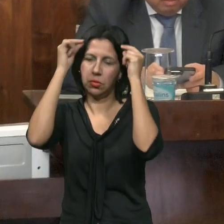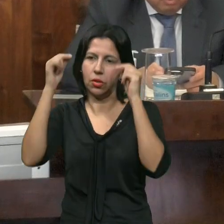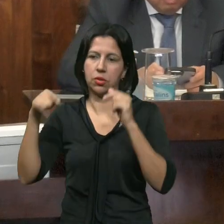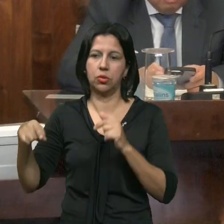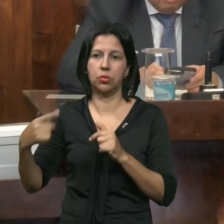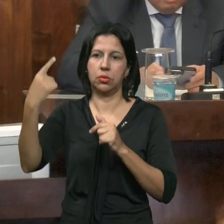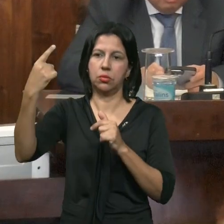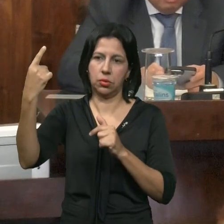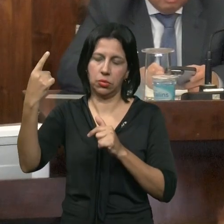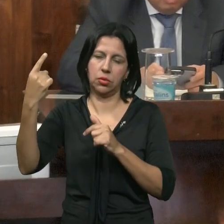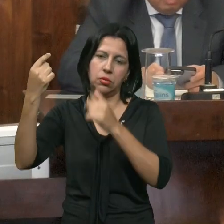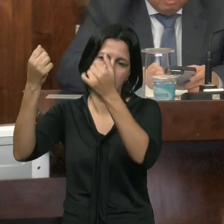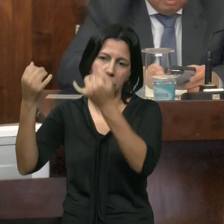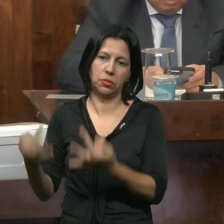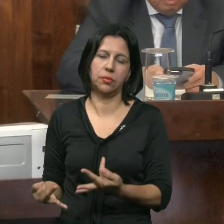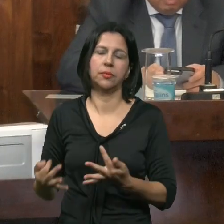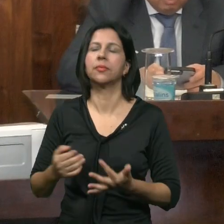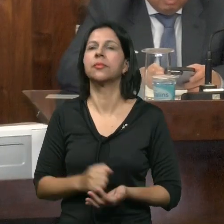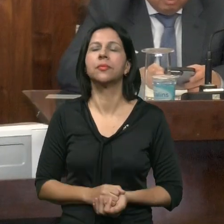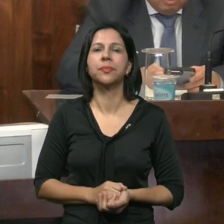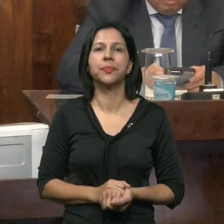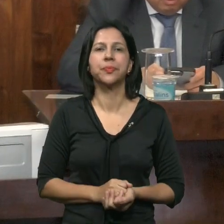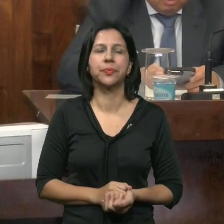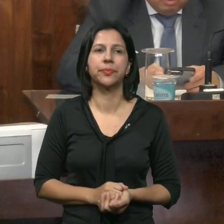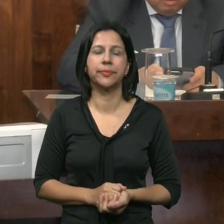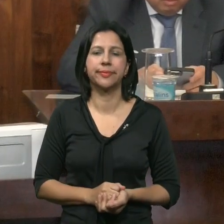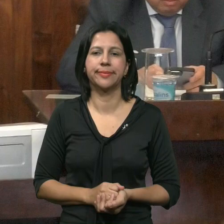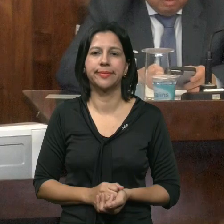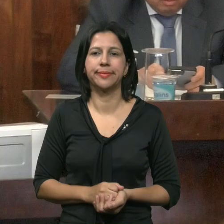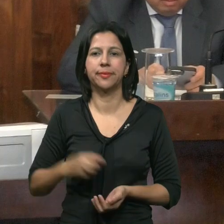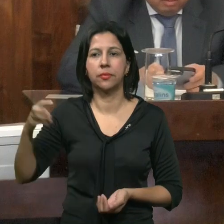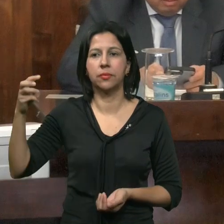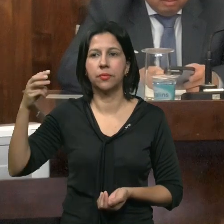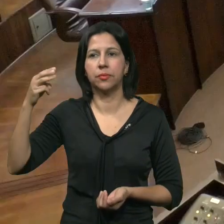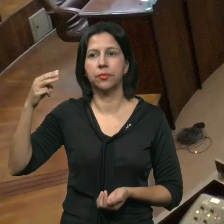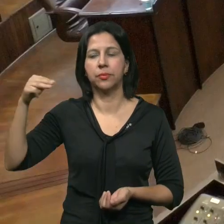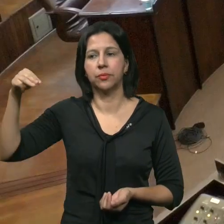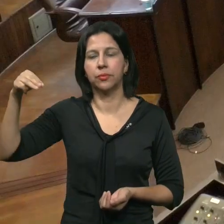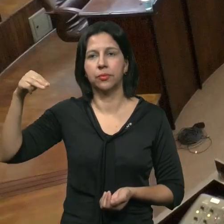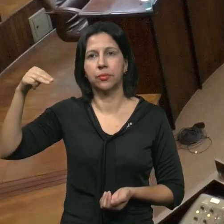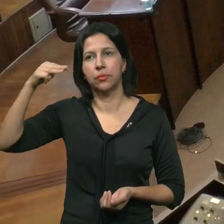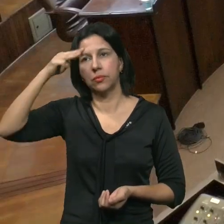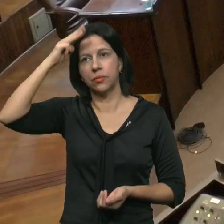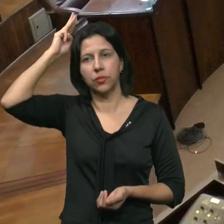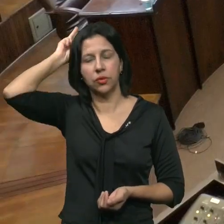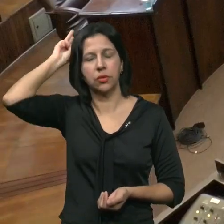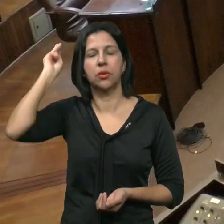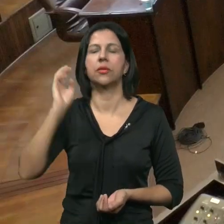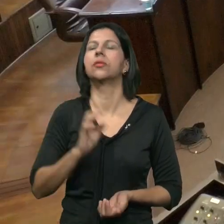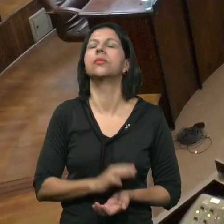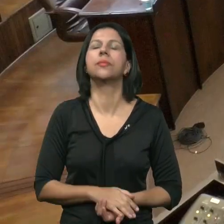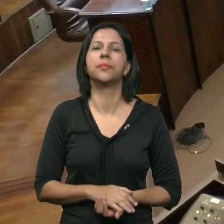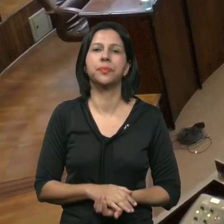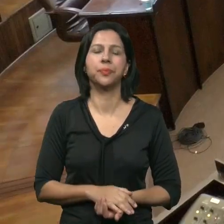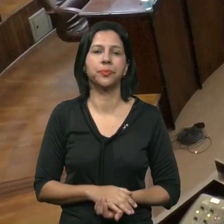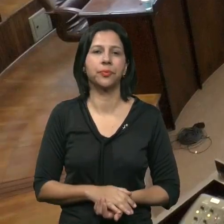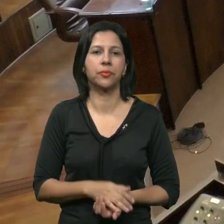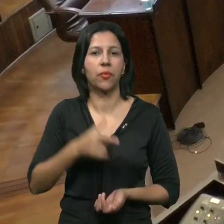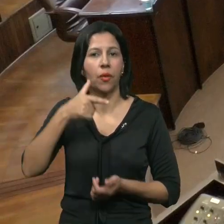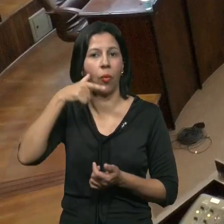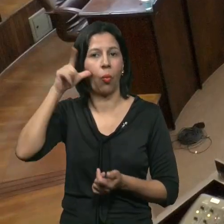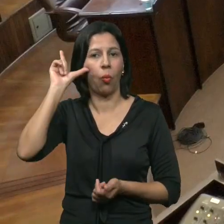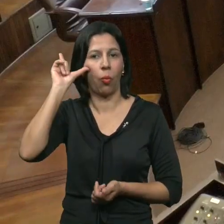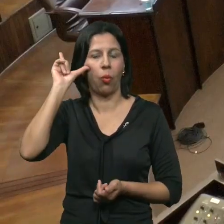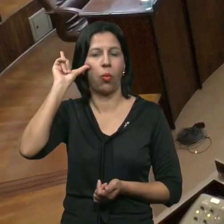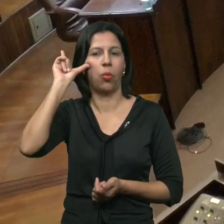Agradecimento A todos Os nobres pares O senhor Jorge O O senhor Marcos Rezende Presidente Ontem eu tive Eu